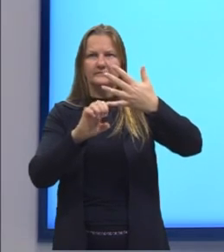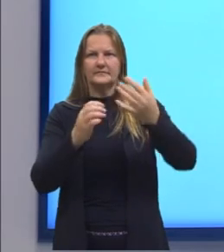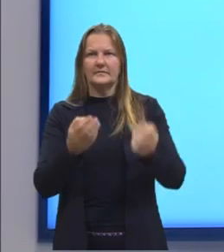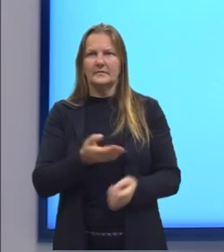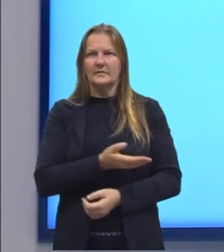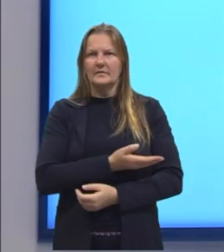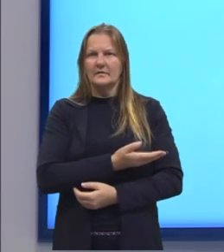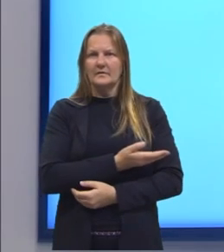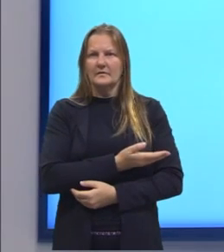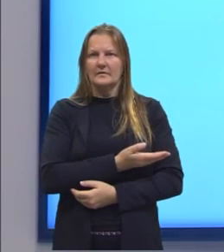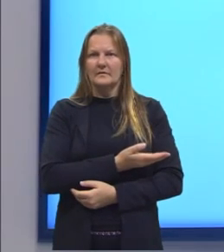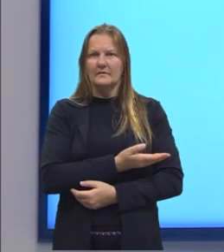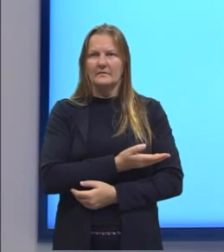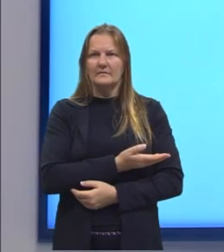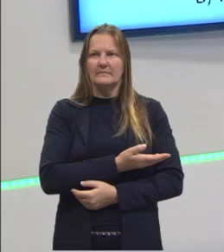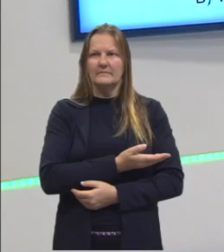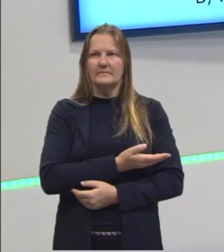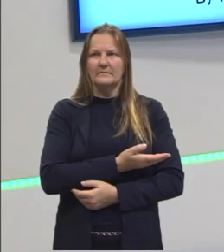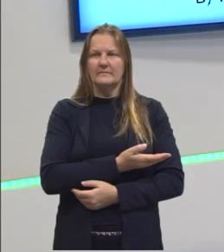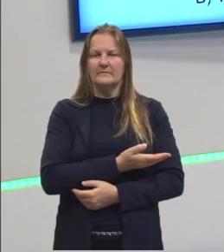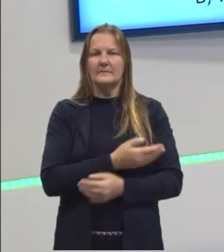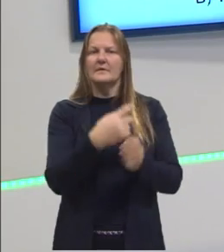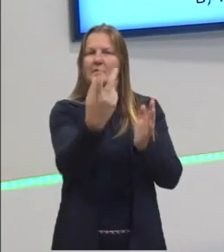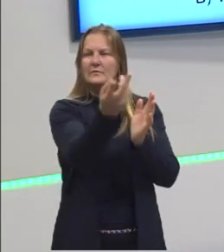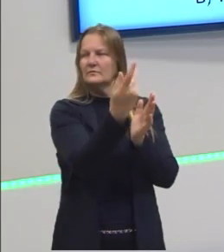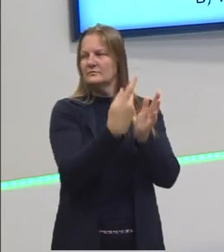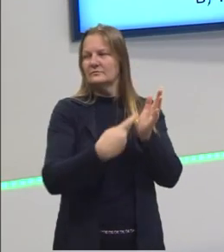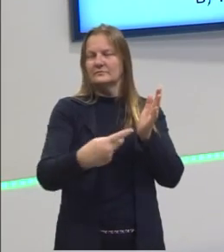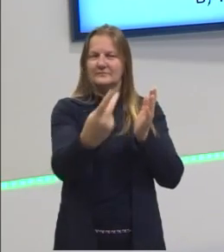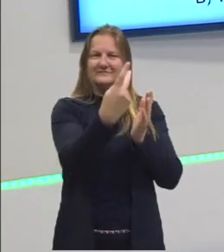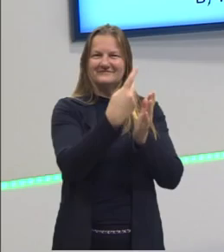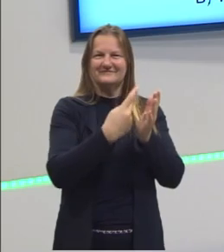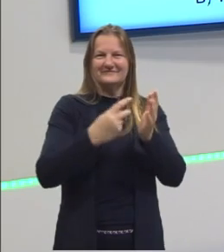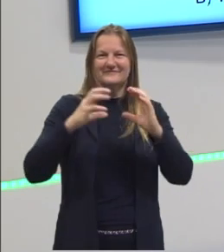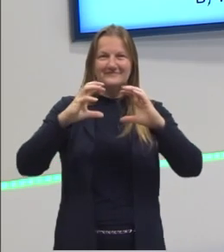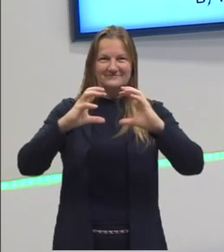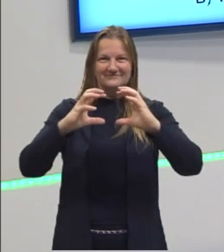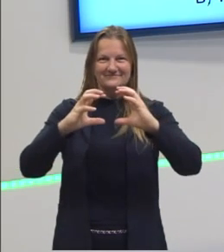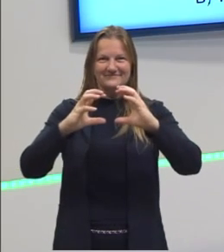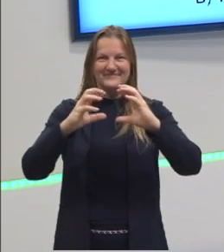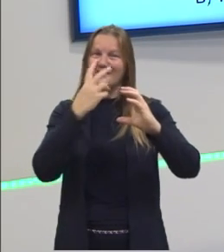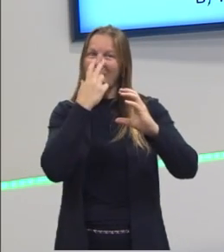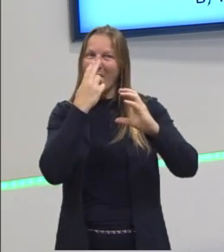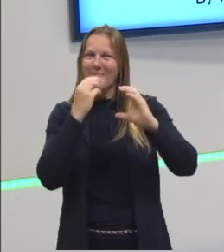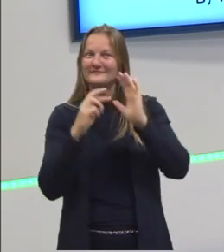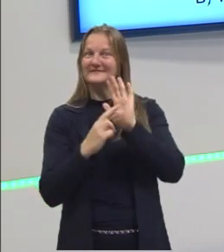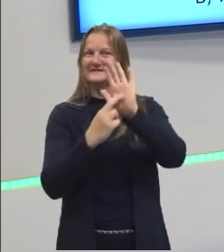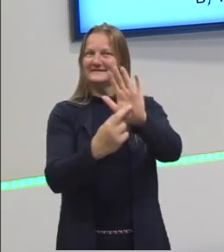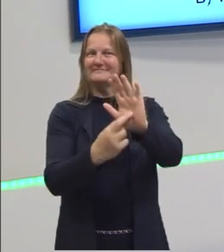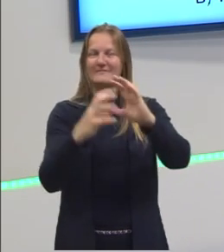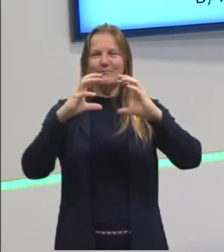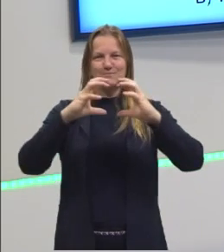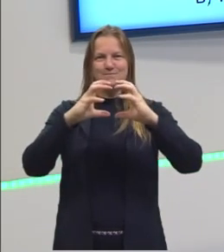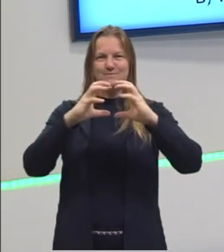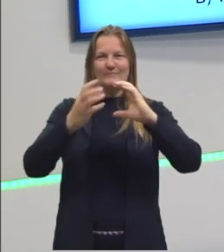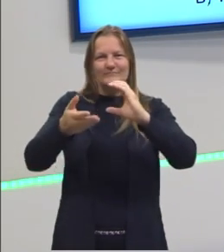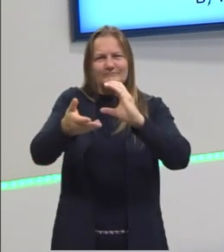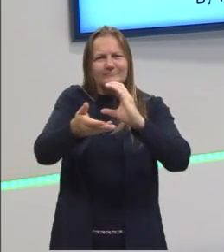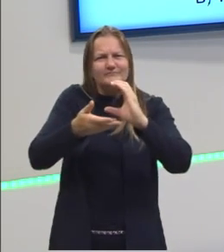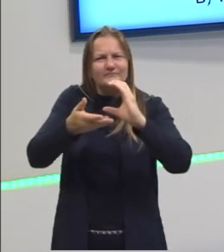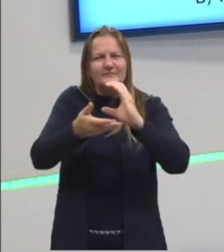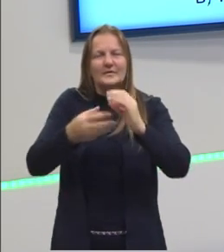Aqui nós temos a imagem, então, que representa o melão esférico a região onde serão ali